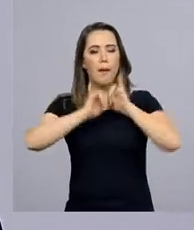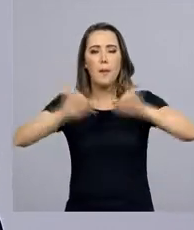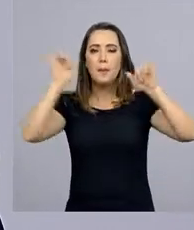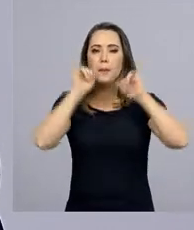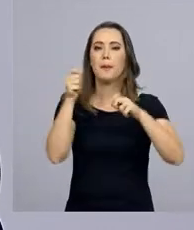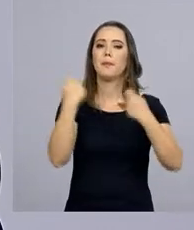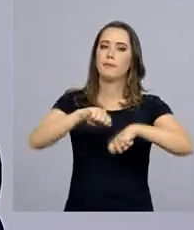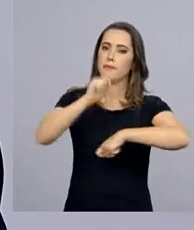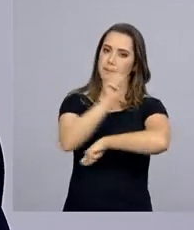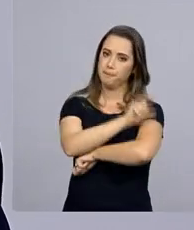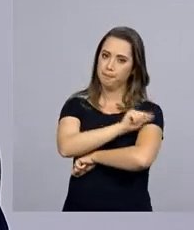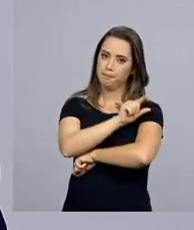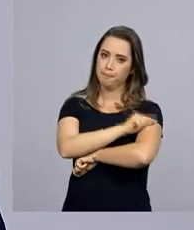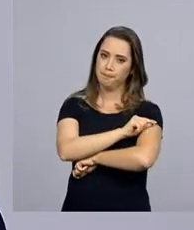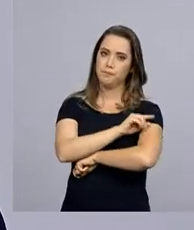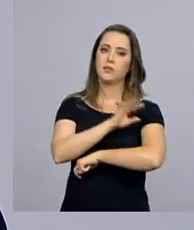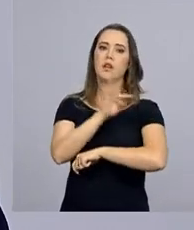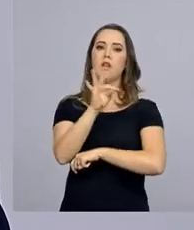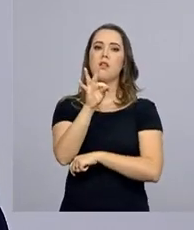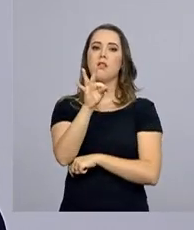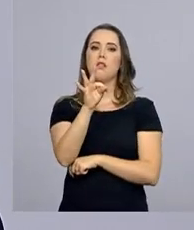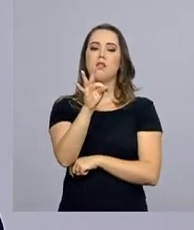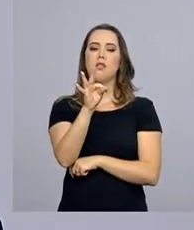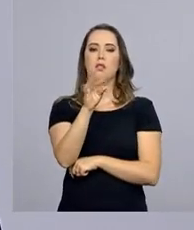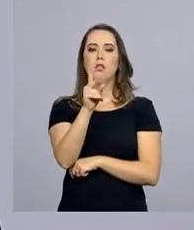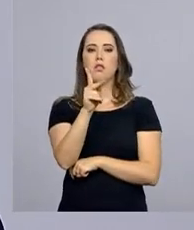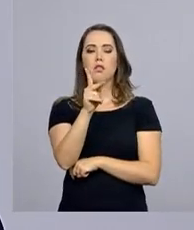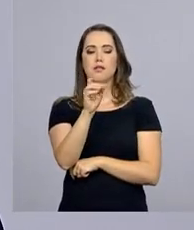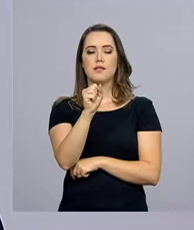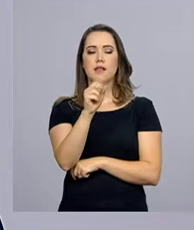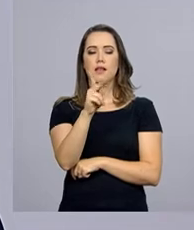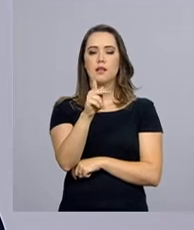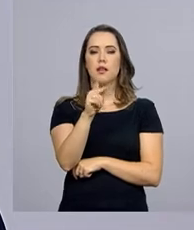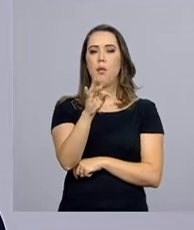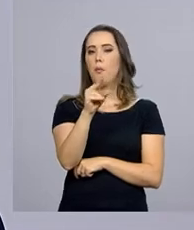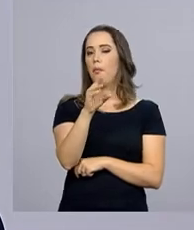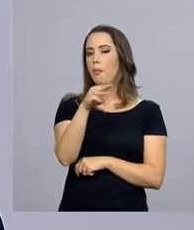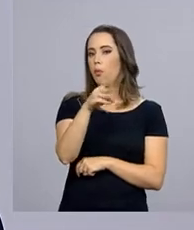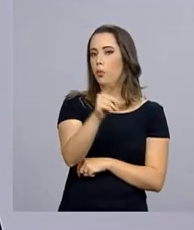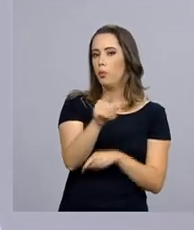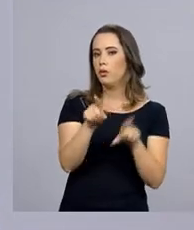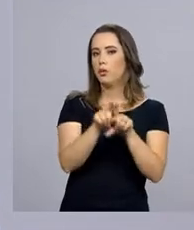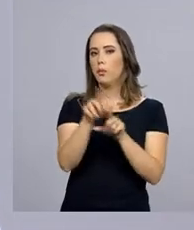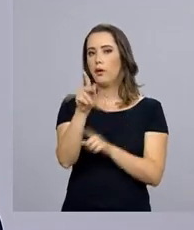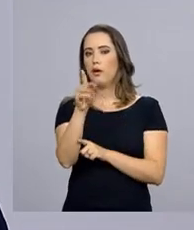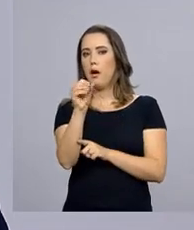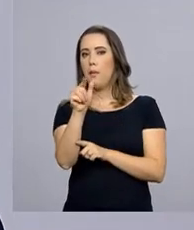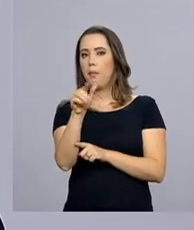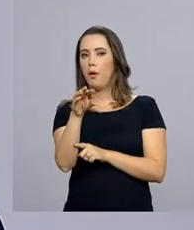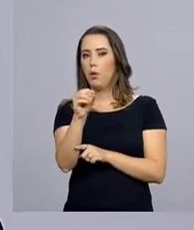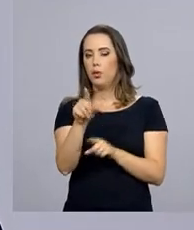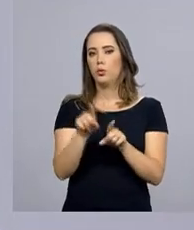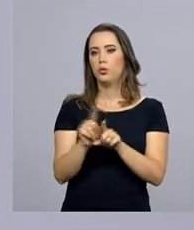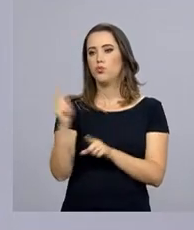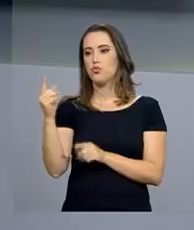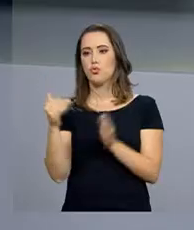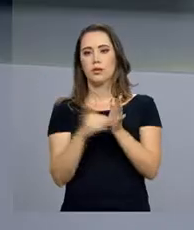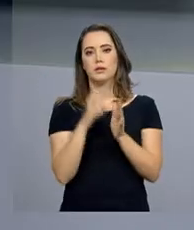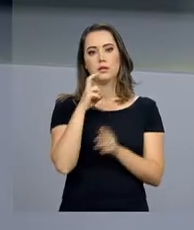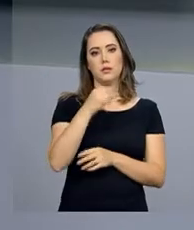vacinação contra o sarampo e também contra a poliomielite. O público-alvo são crianças de 1 a 5 anos.